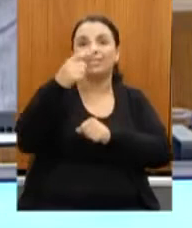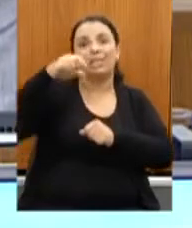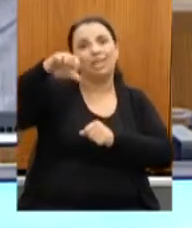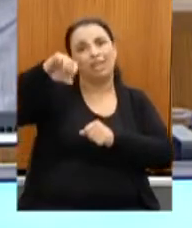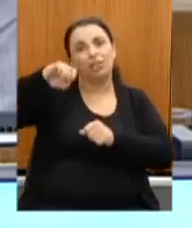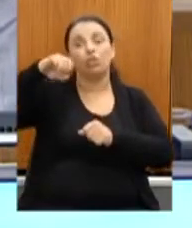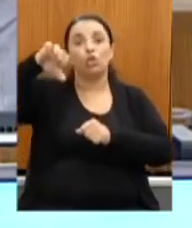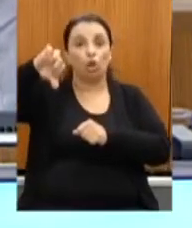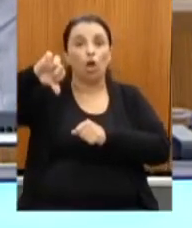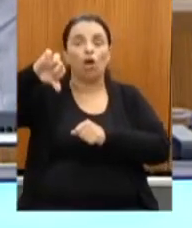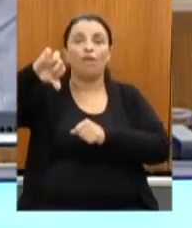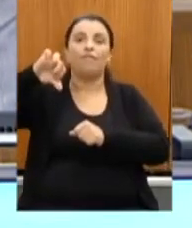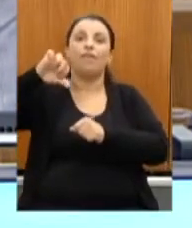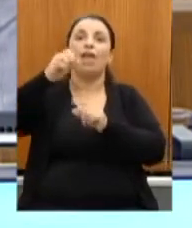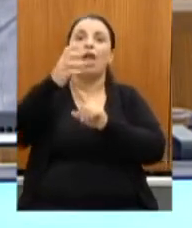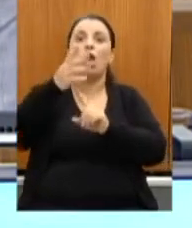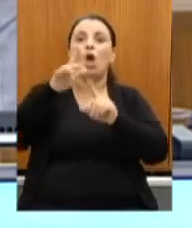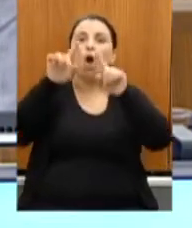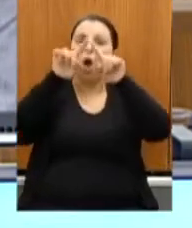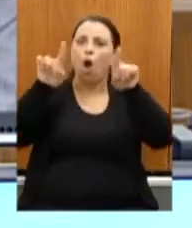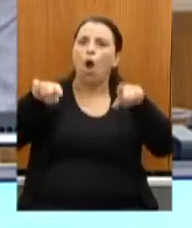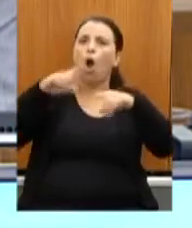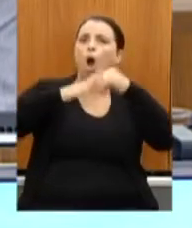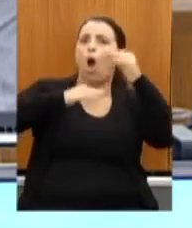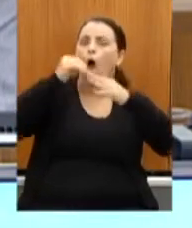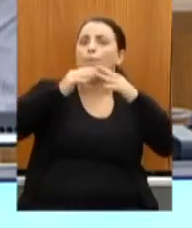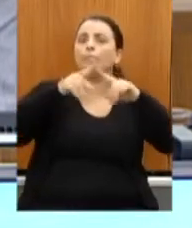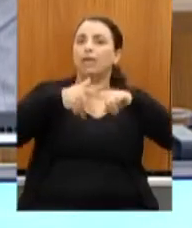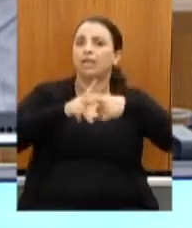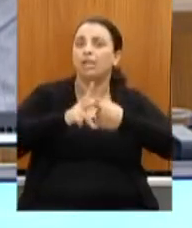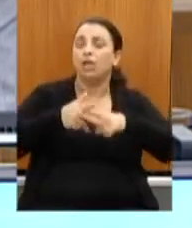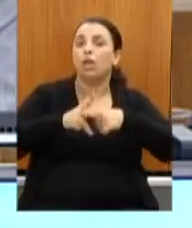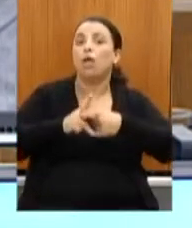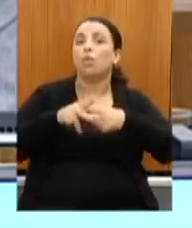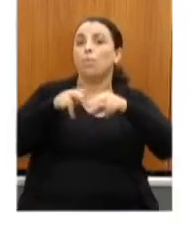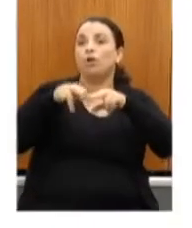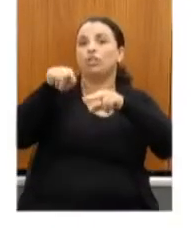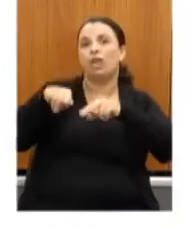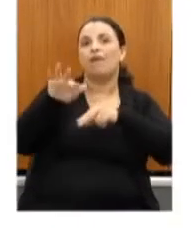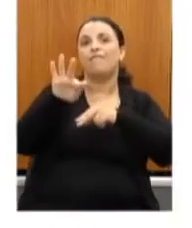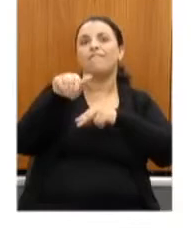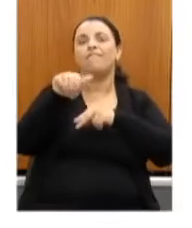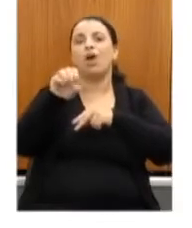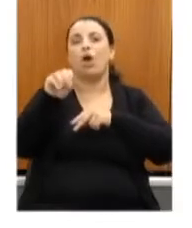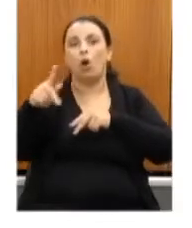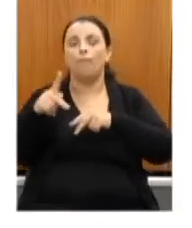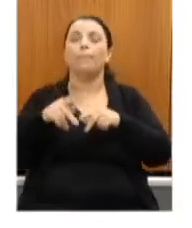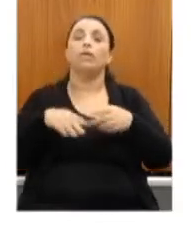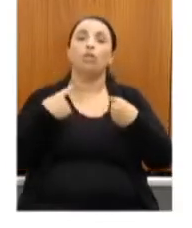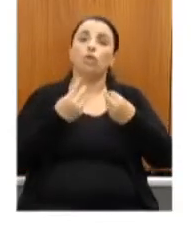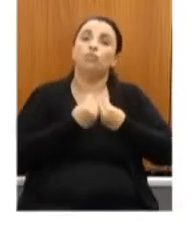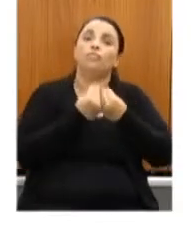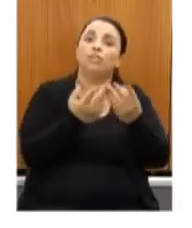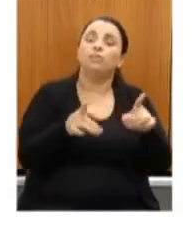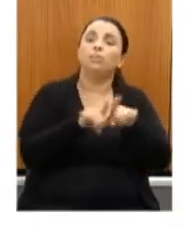comunidades foram atendidas, oferecemos 25 cursos de formação em artes e ofícios.